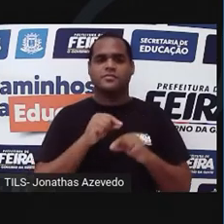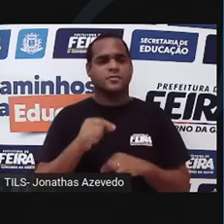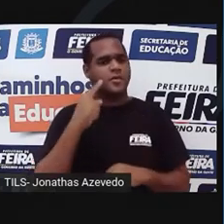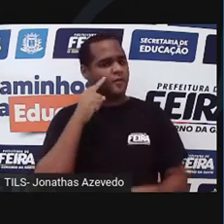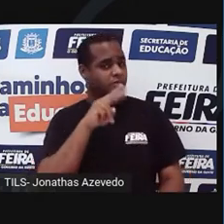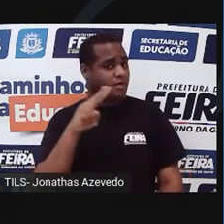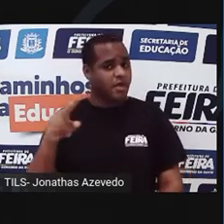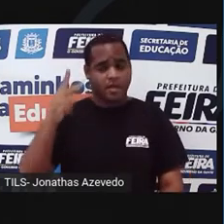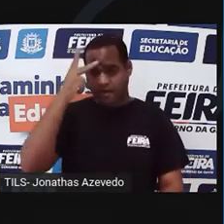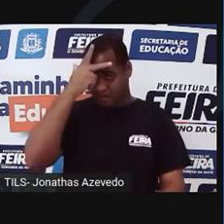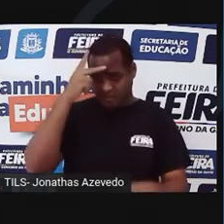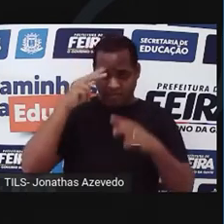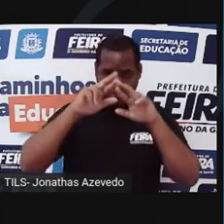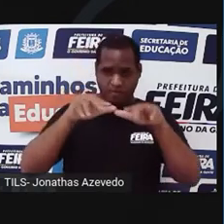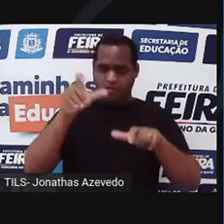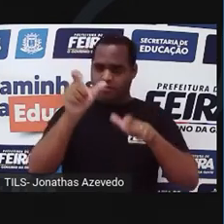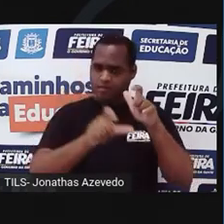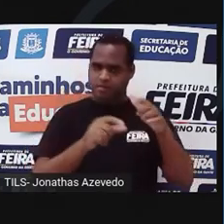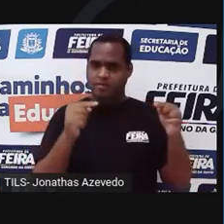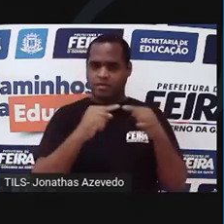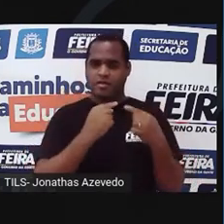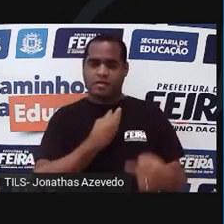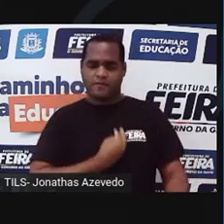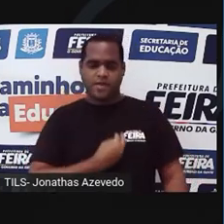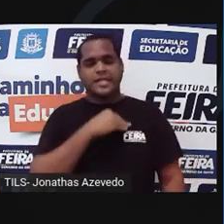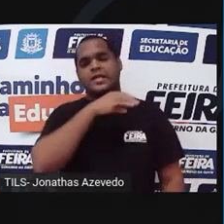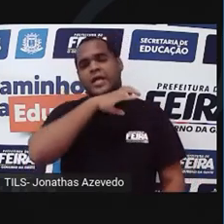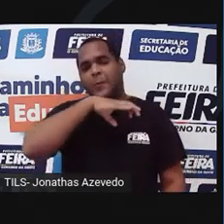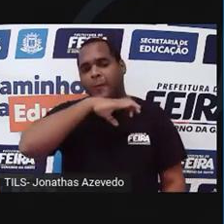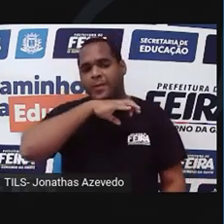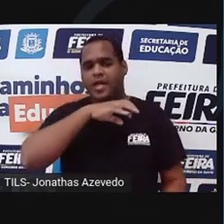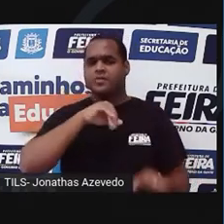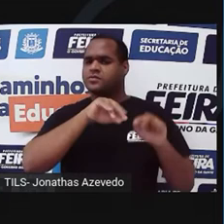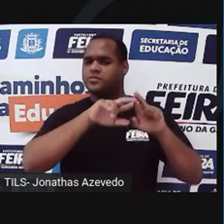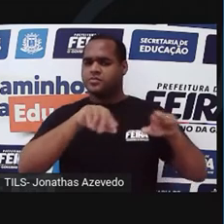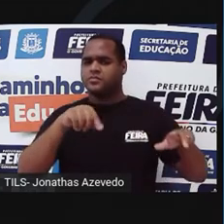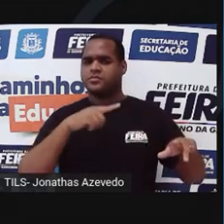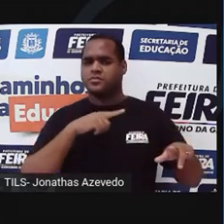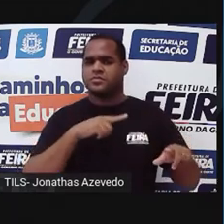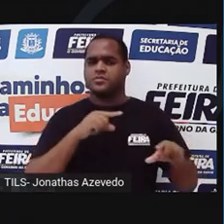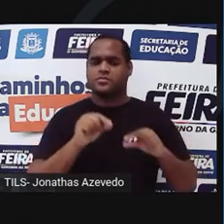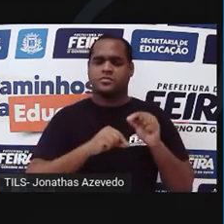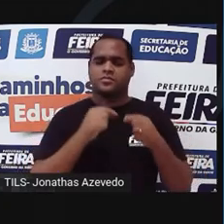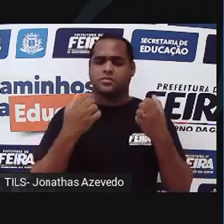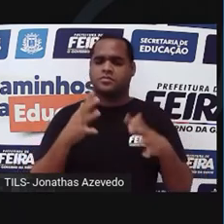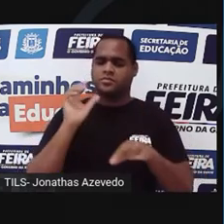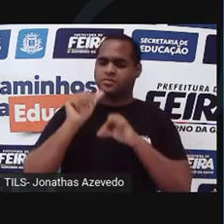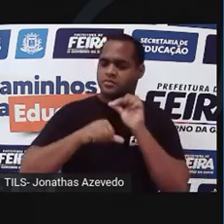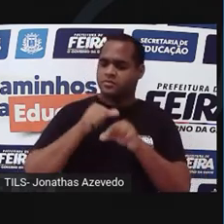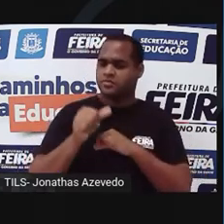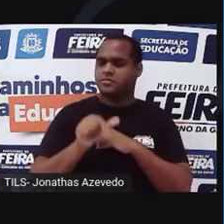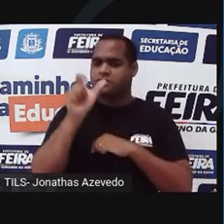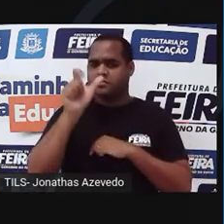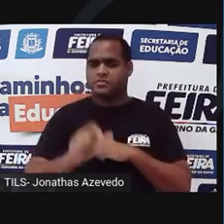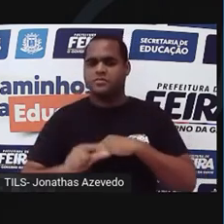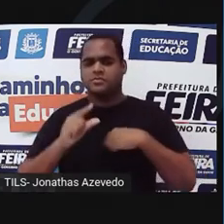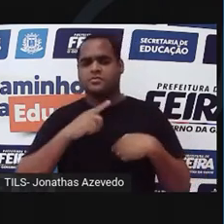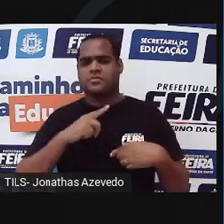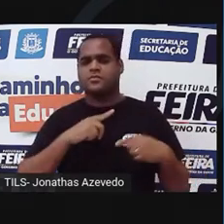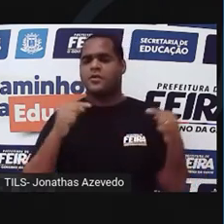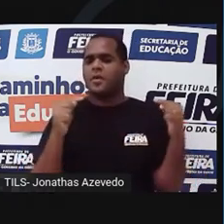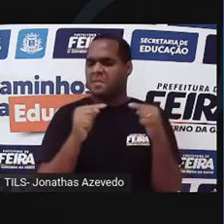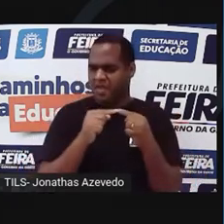Será que o ser humano, os seres vivos, os animais, eles não conseguem promover uma mudança em si mesmo? Eles não